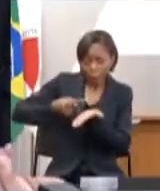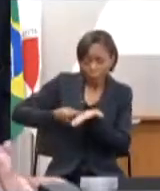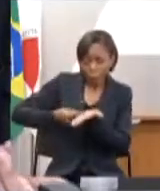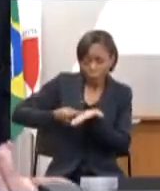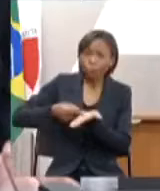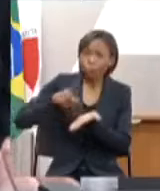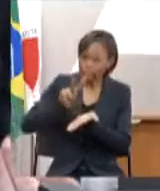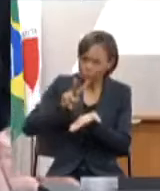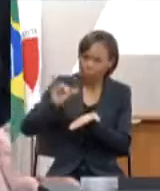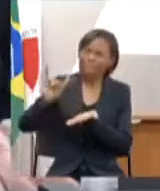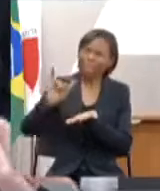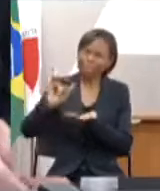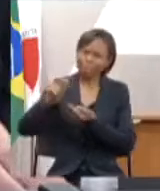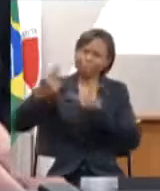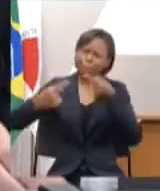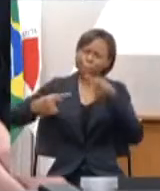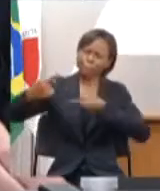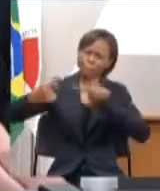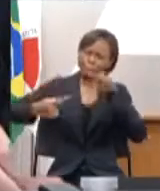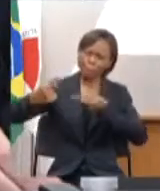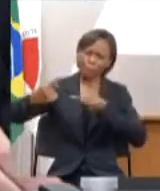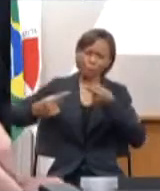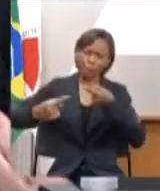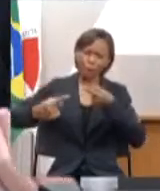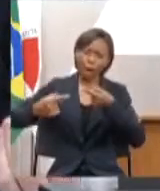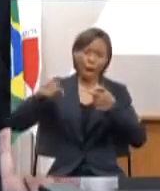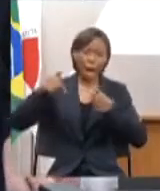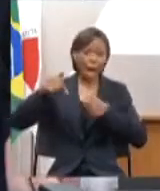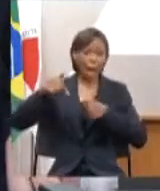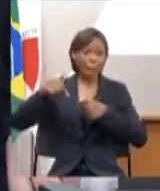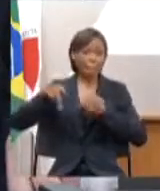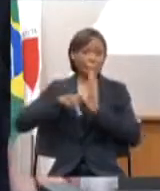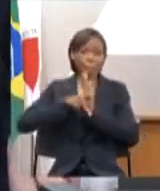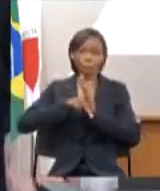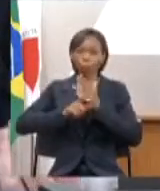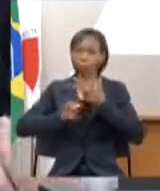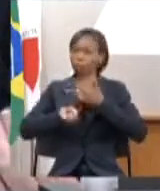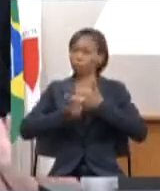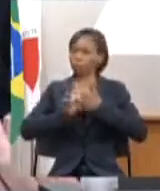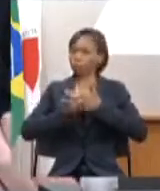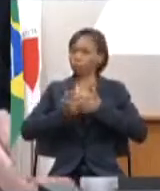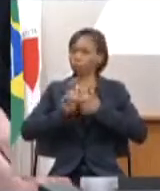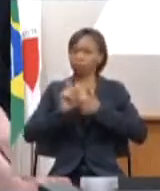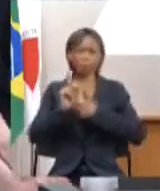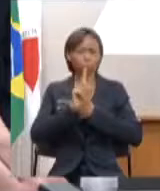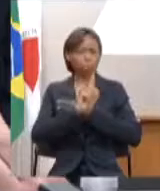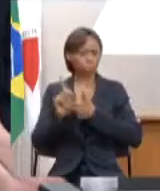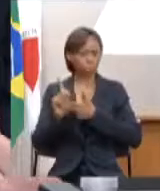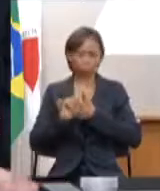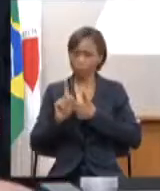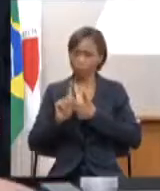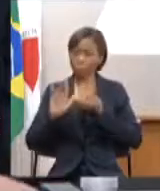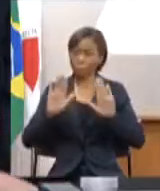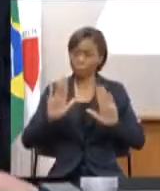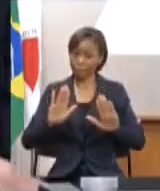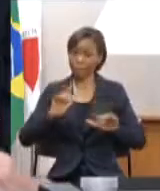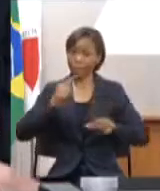e essa não é uma discussão do poder executivo é uma discussão dos